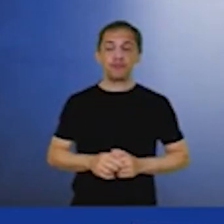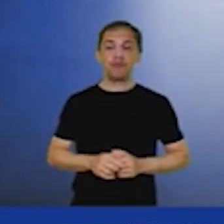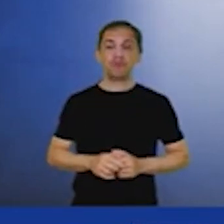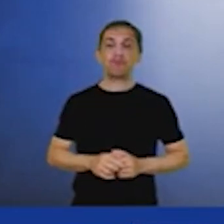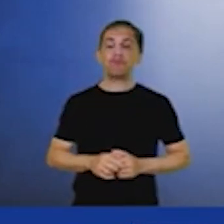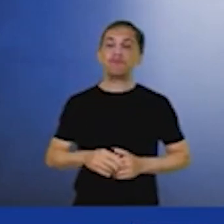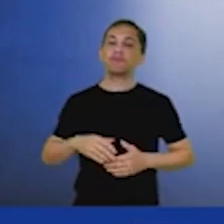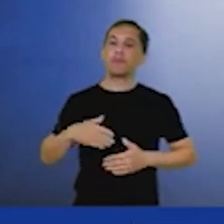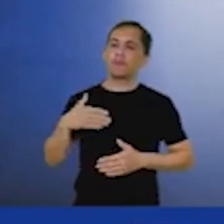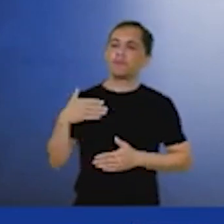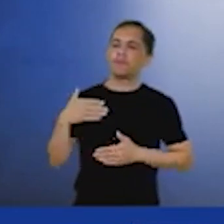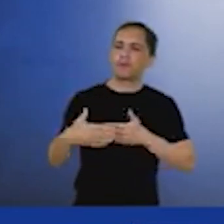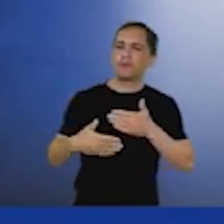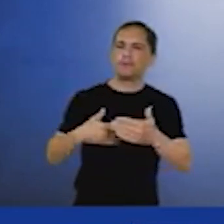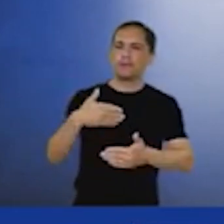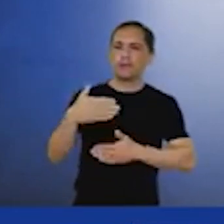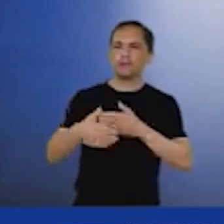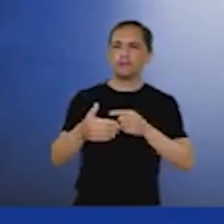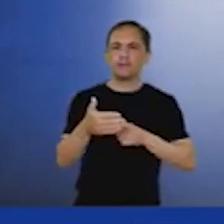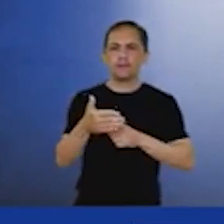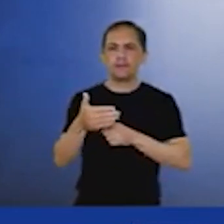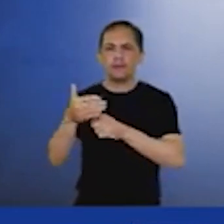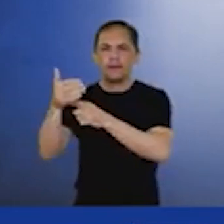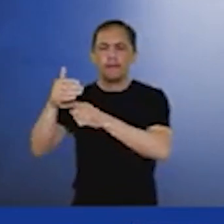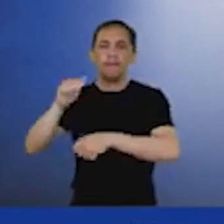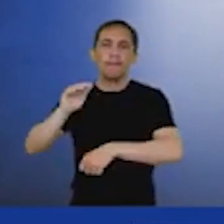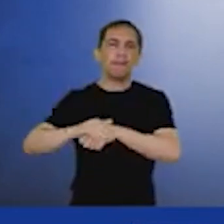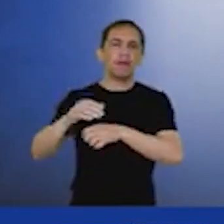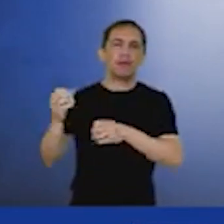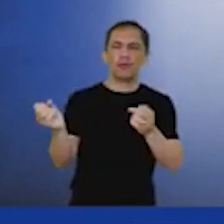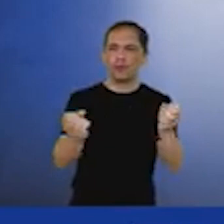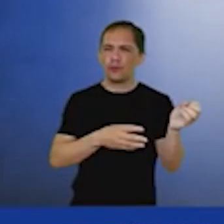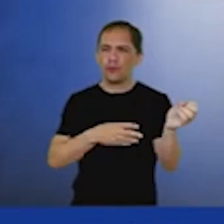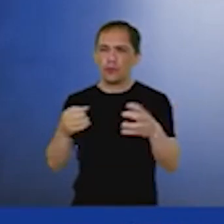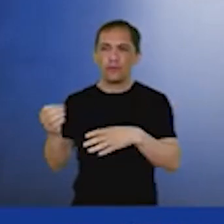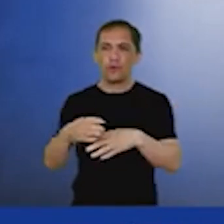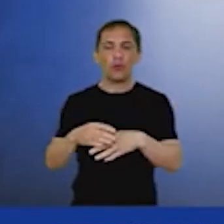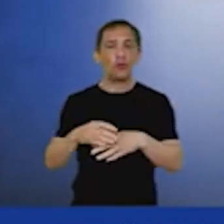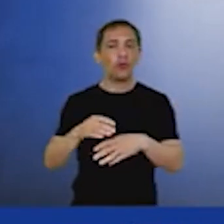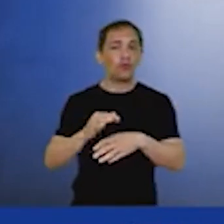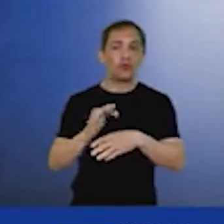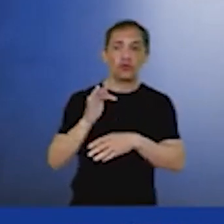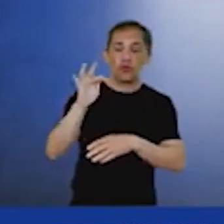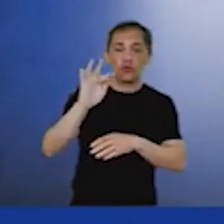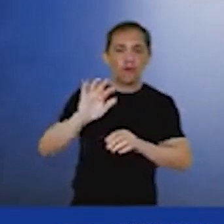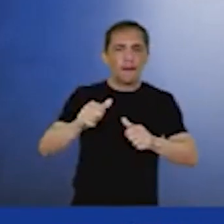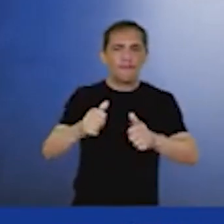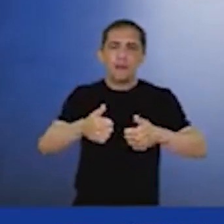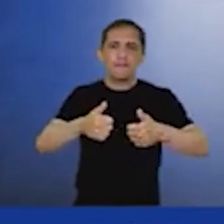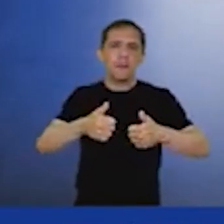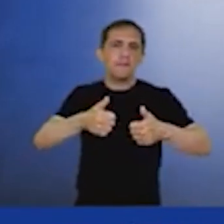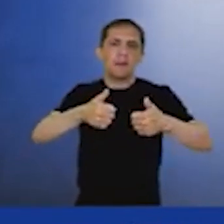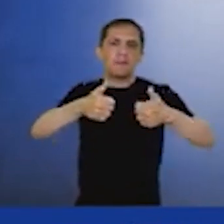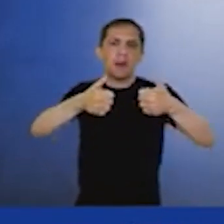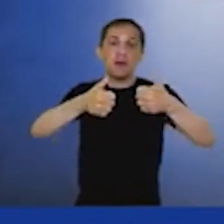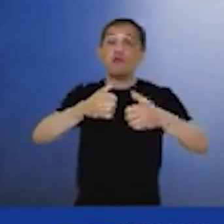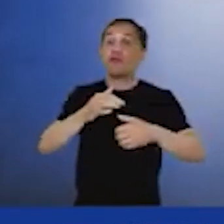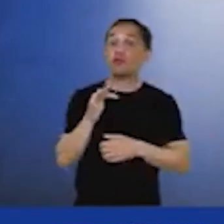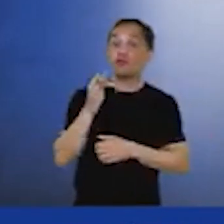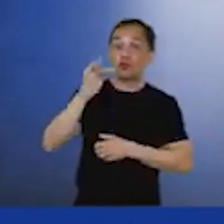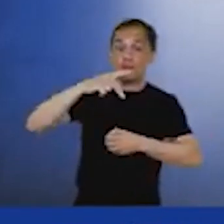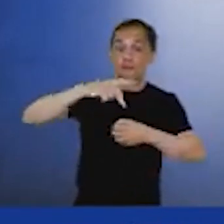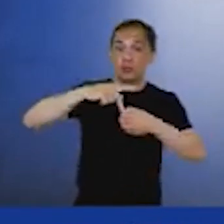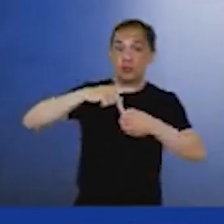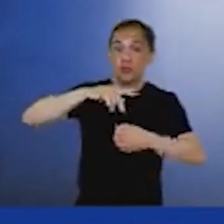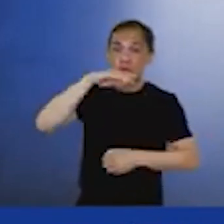processos tecnologicamente mais inovadores que vão colocar o petróleo do Brasil no portfólio